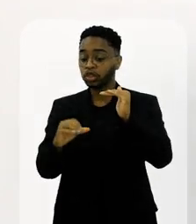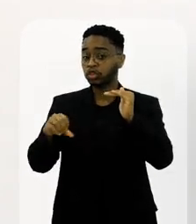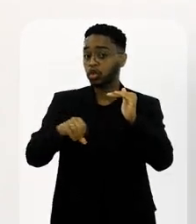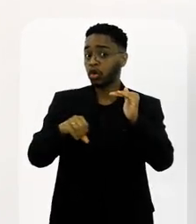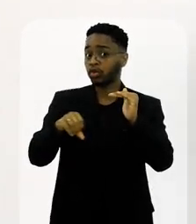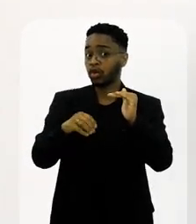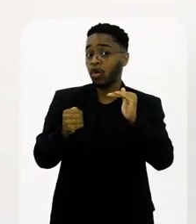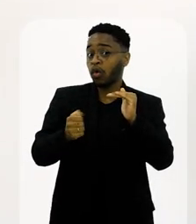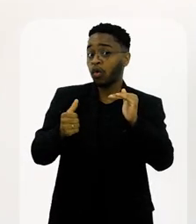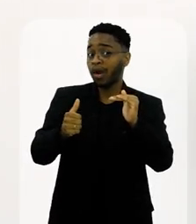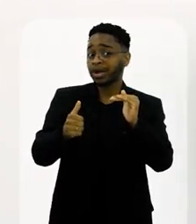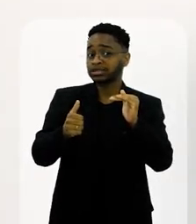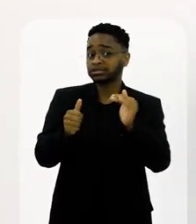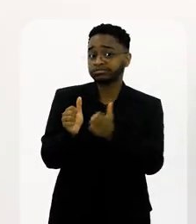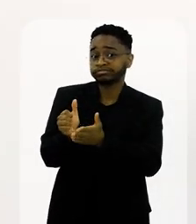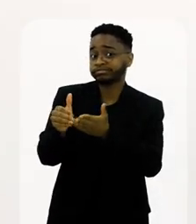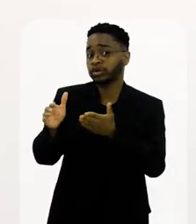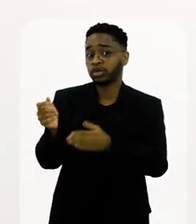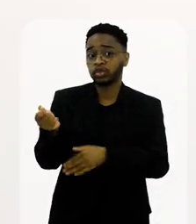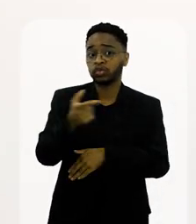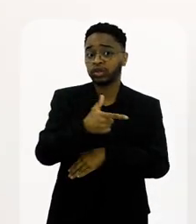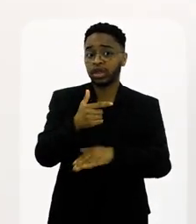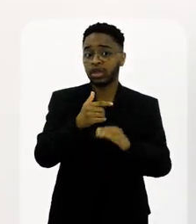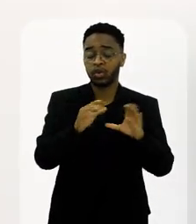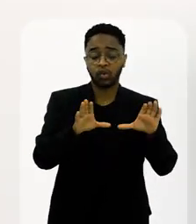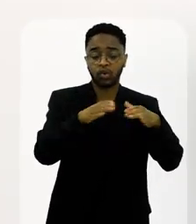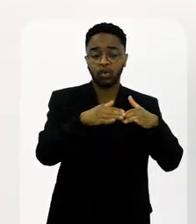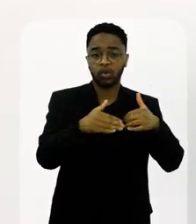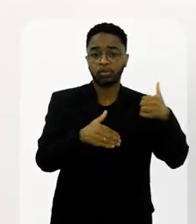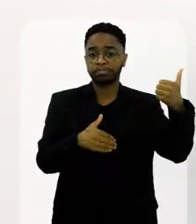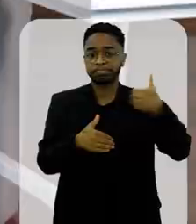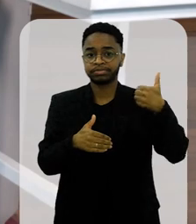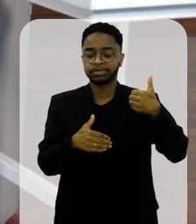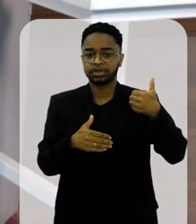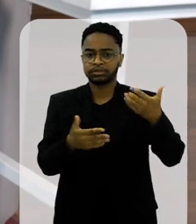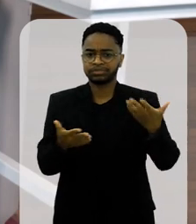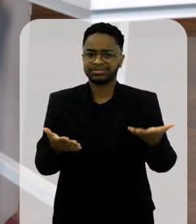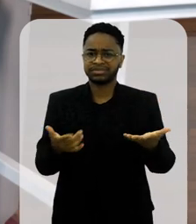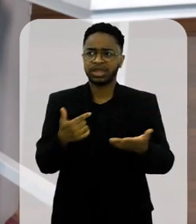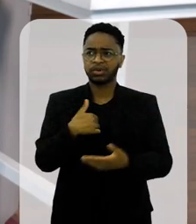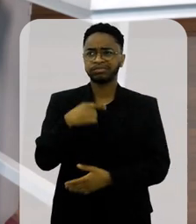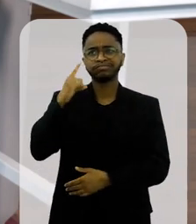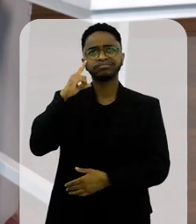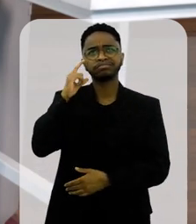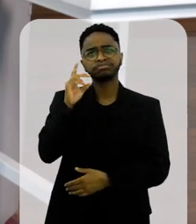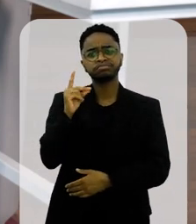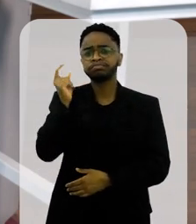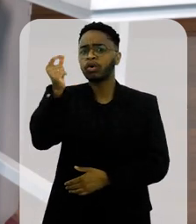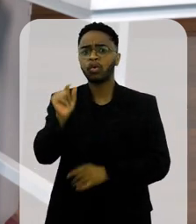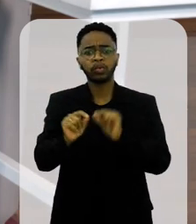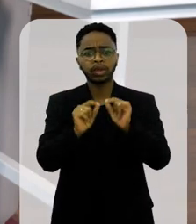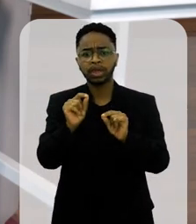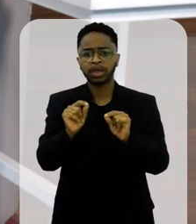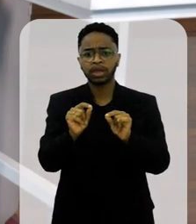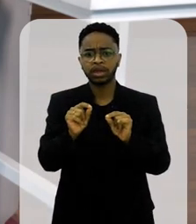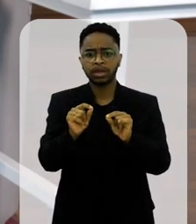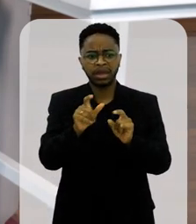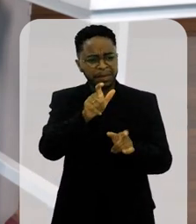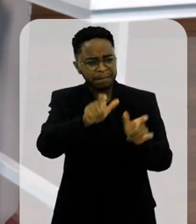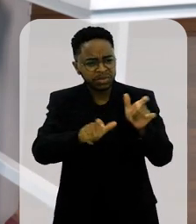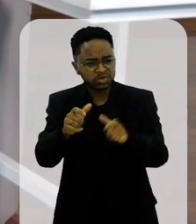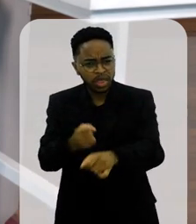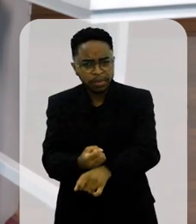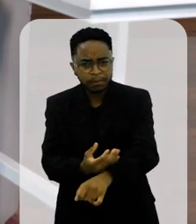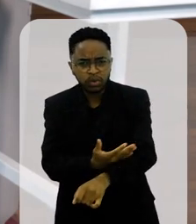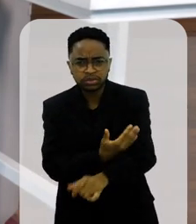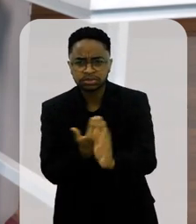Quase mais perto do rebaixamento do que das primeiras posições. E aí, aquilo me deu um clique, assim, eu falei, caramba, mas tanta gente